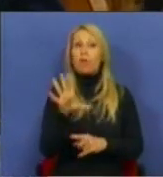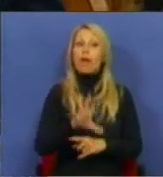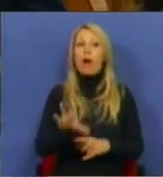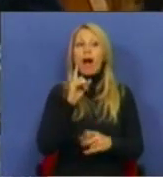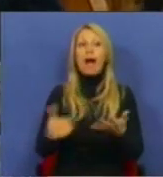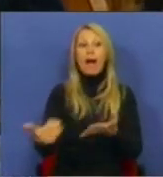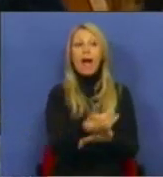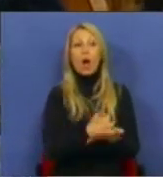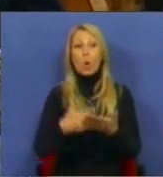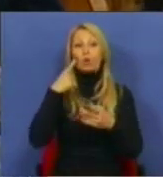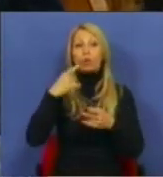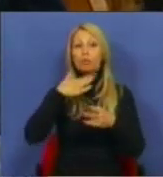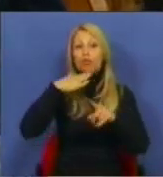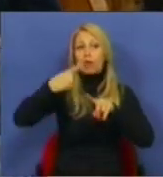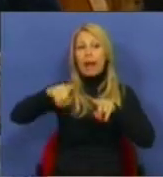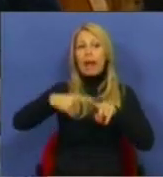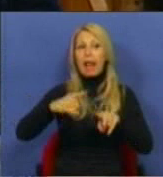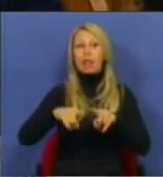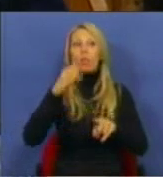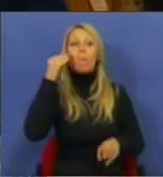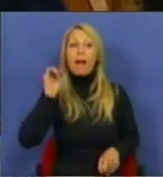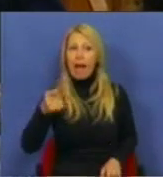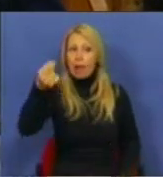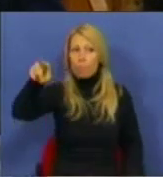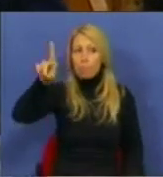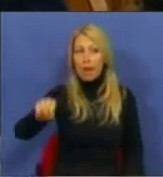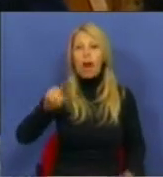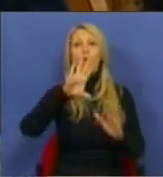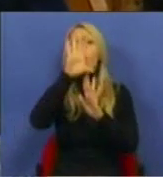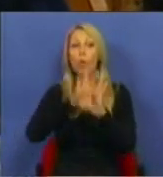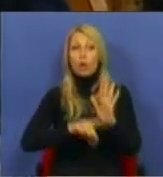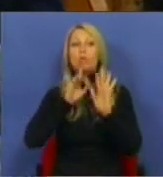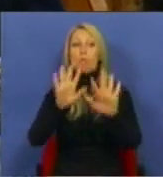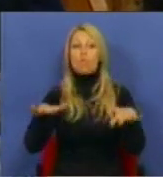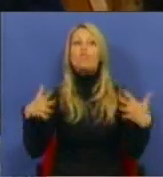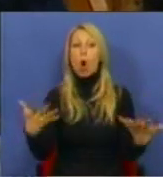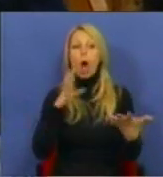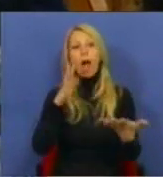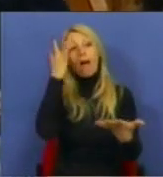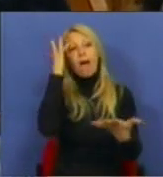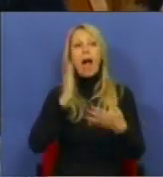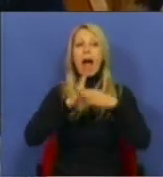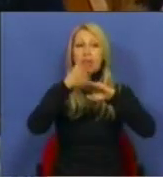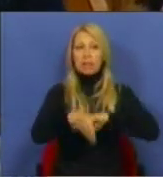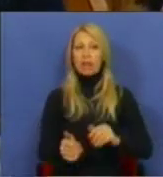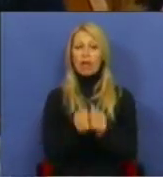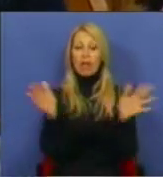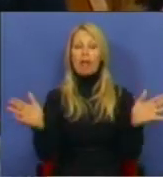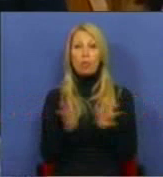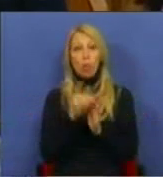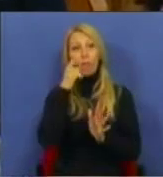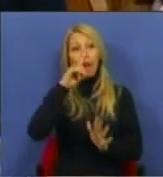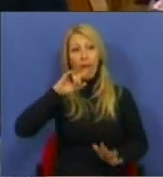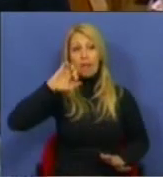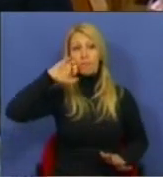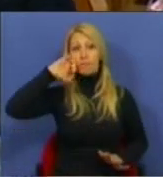recurso ao crédito bancário barato, em condições que possa ser acessível a todos aqueles que sofreram